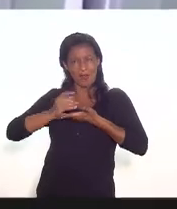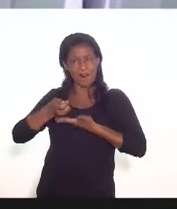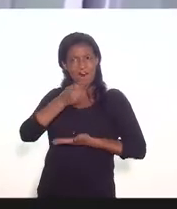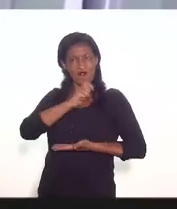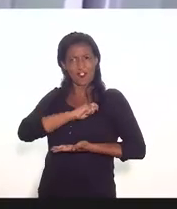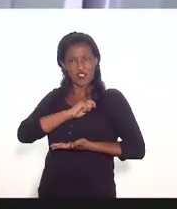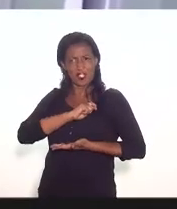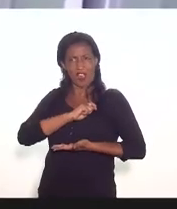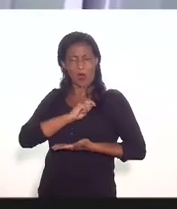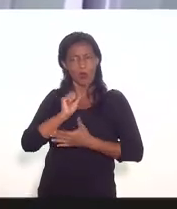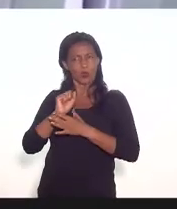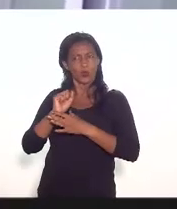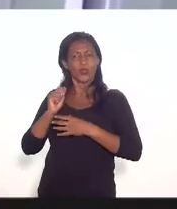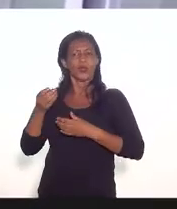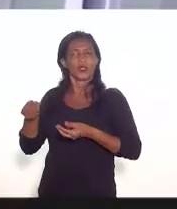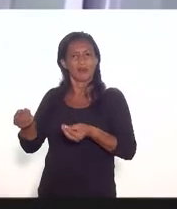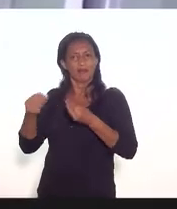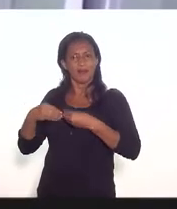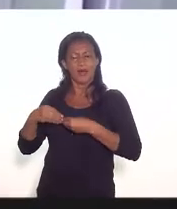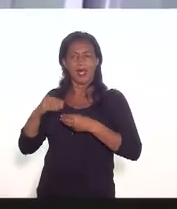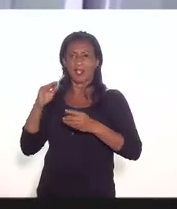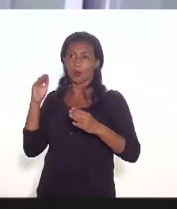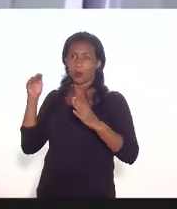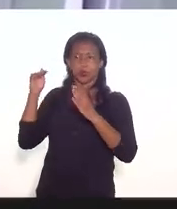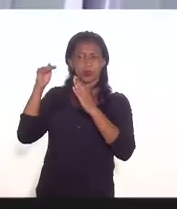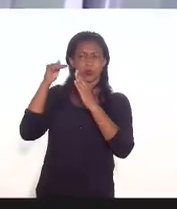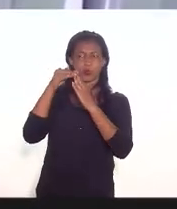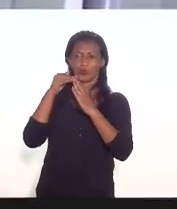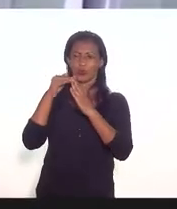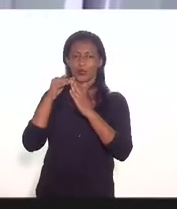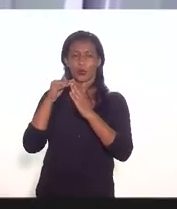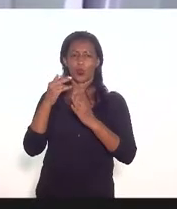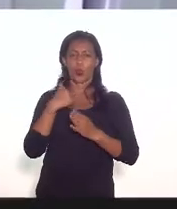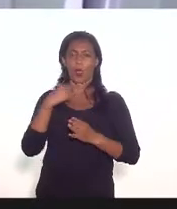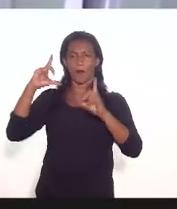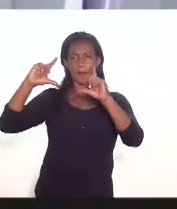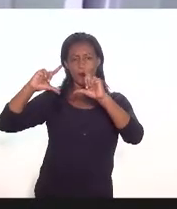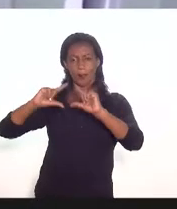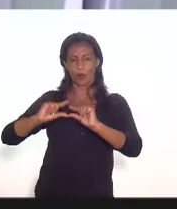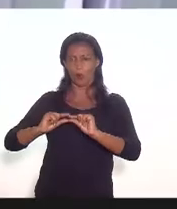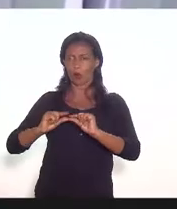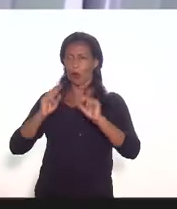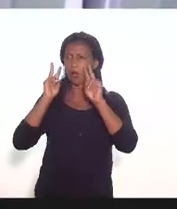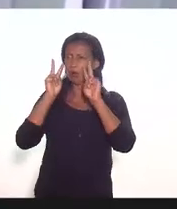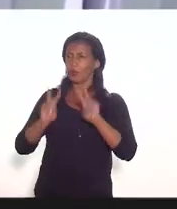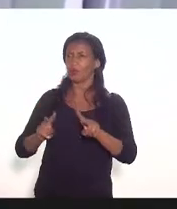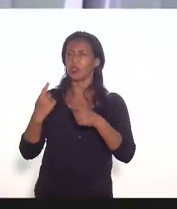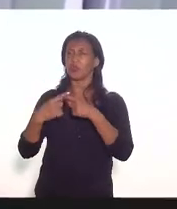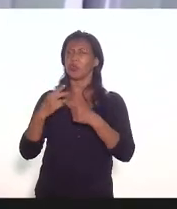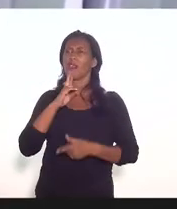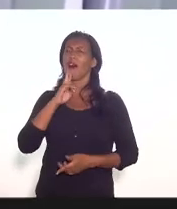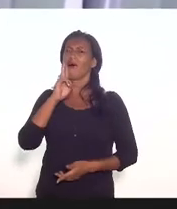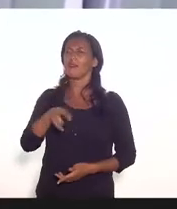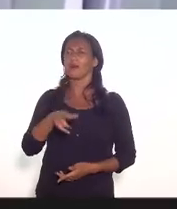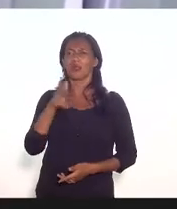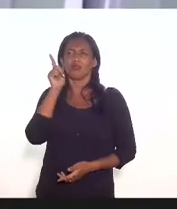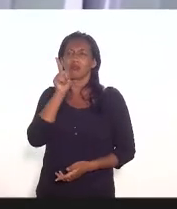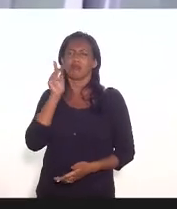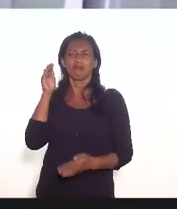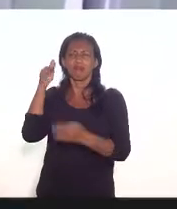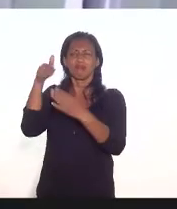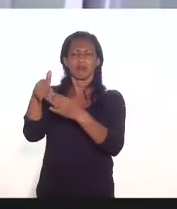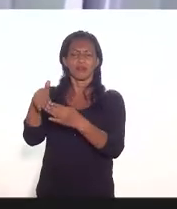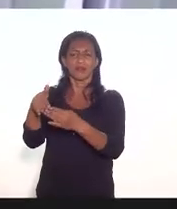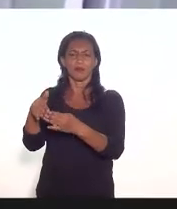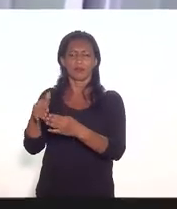matéria pretende assegurar não alcança essas operações cold share eu não vejo por que razão não alcançar curiosamente